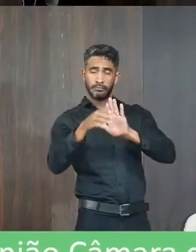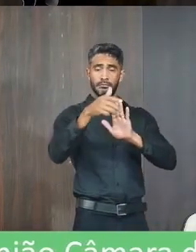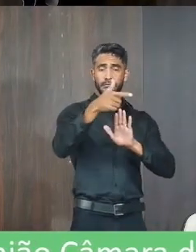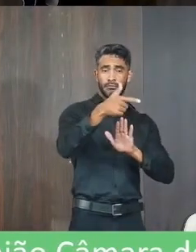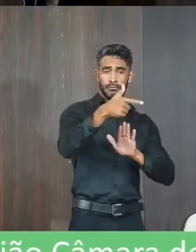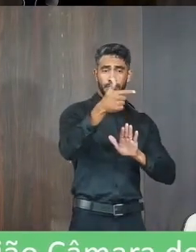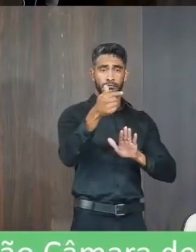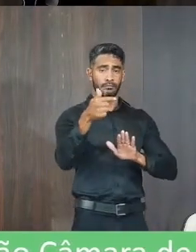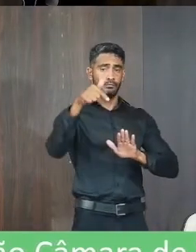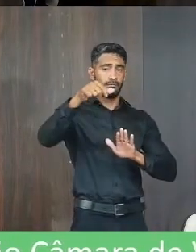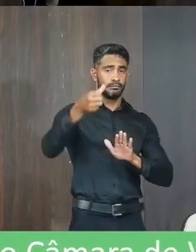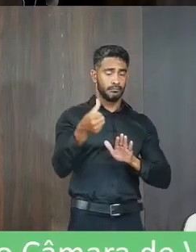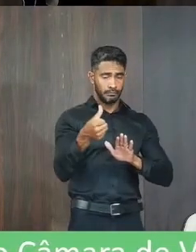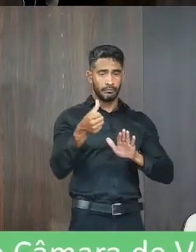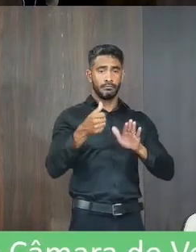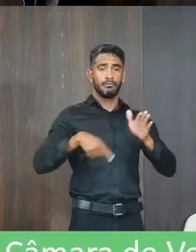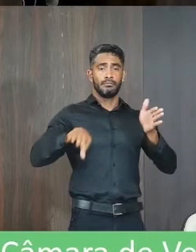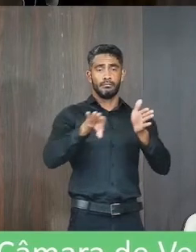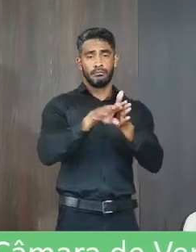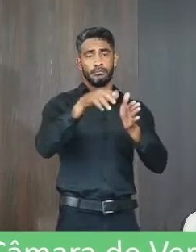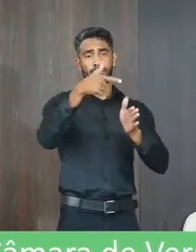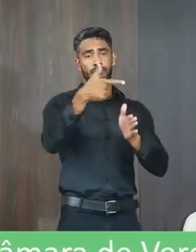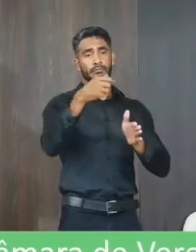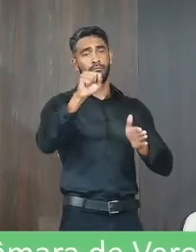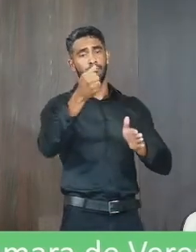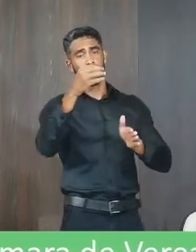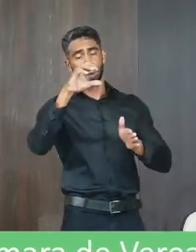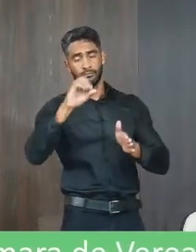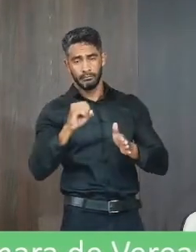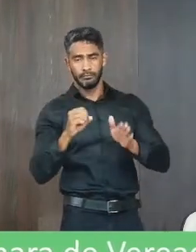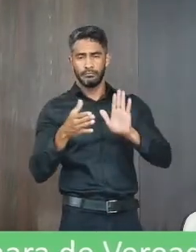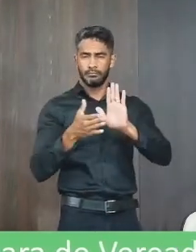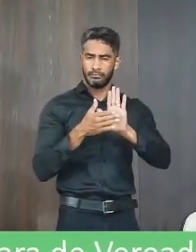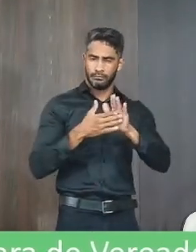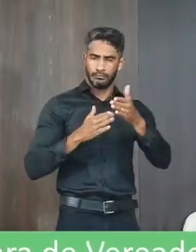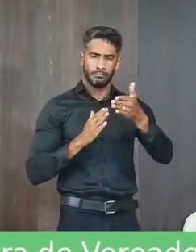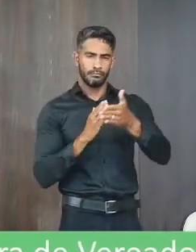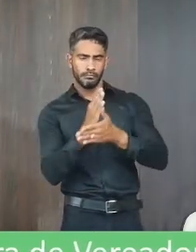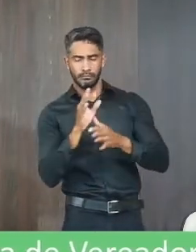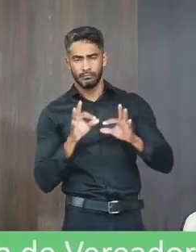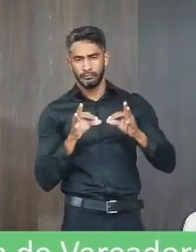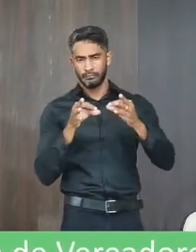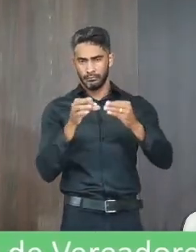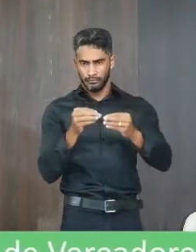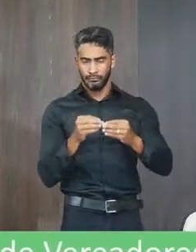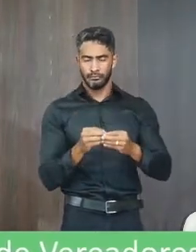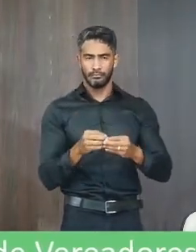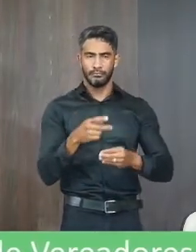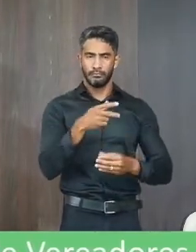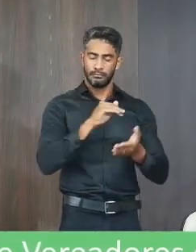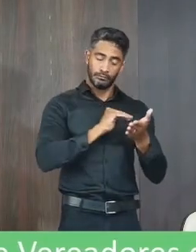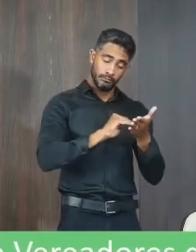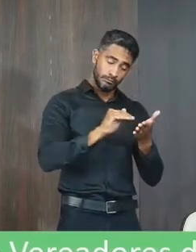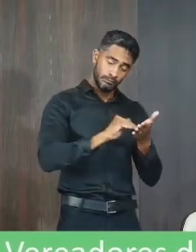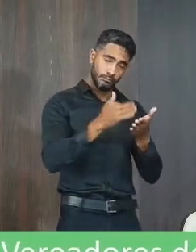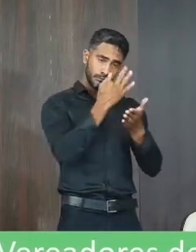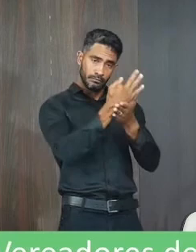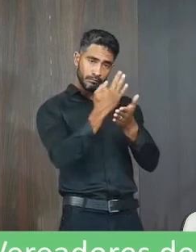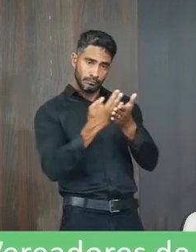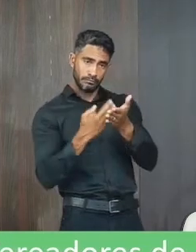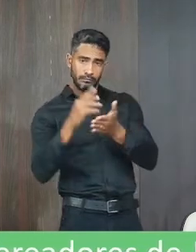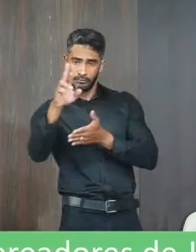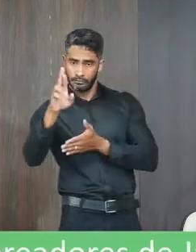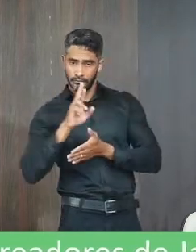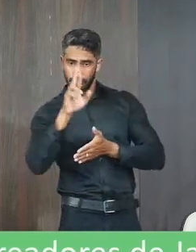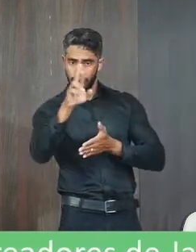280-2022, após as proposições foram aprovadas por unanimidade. O Sr. Secretário fez a chamada